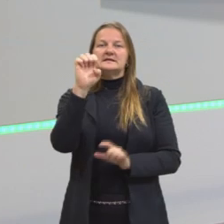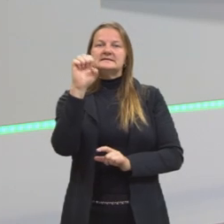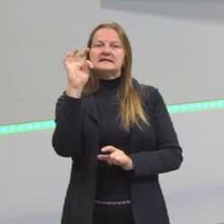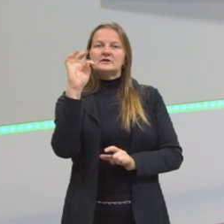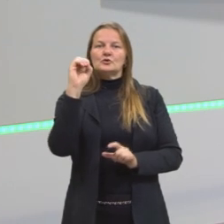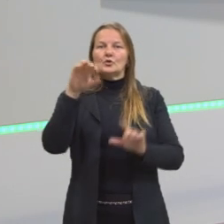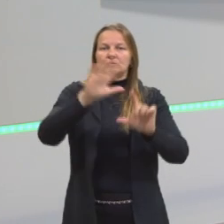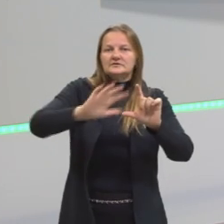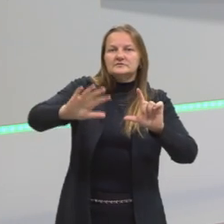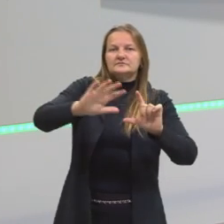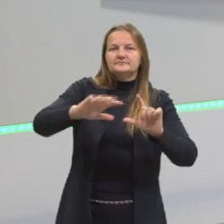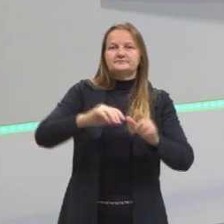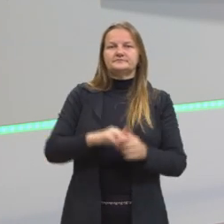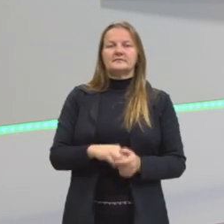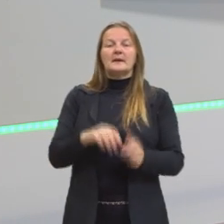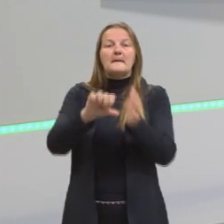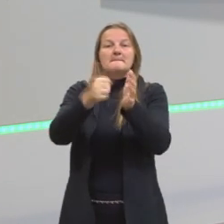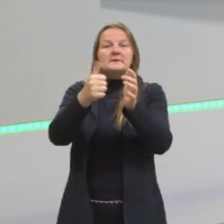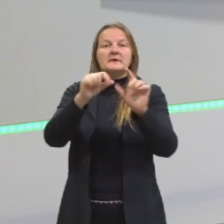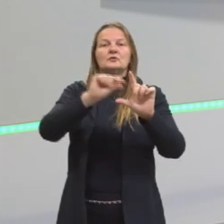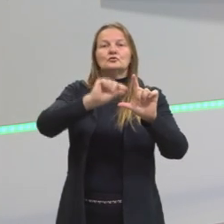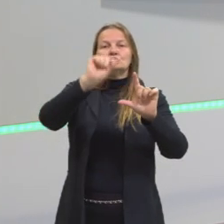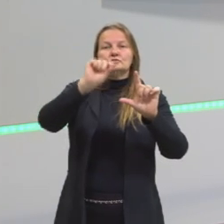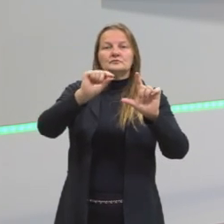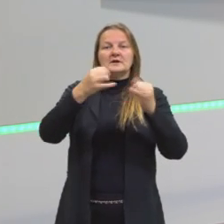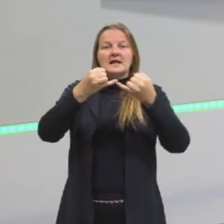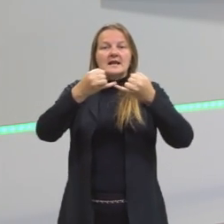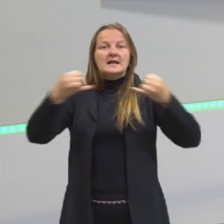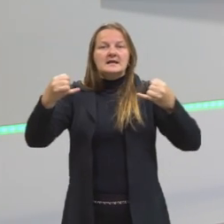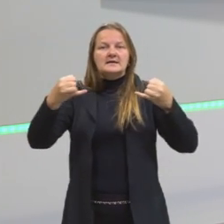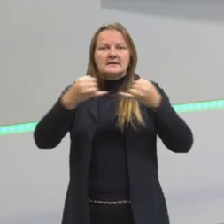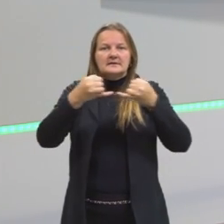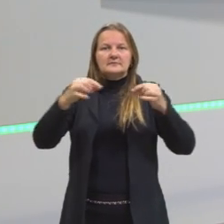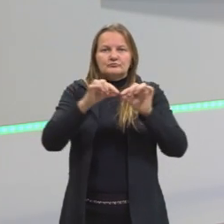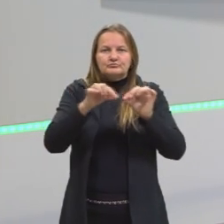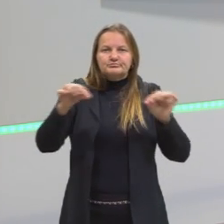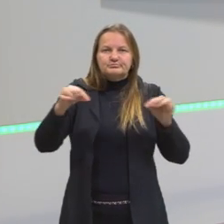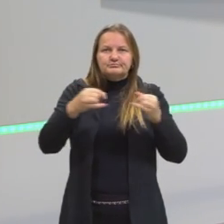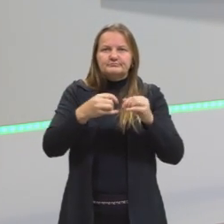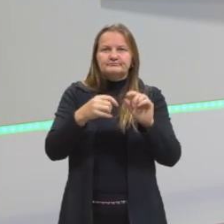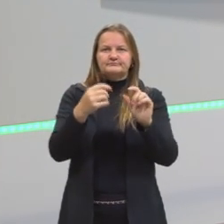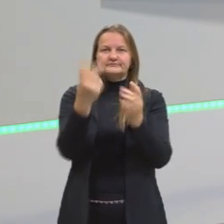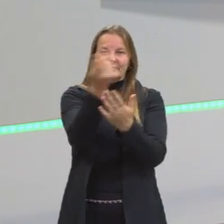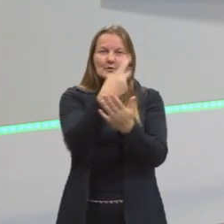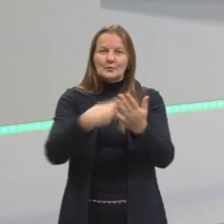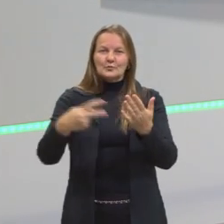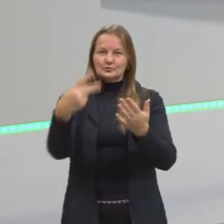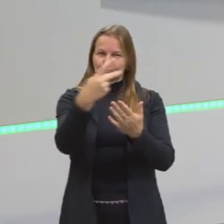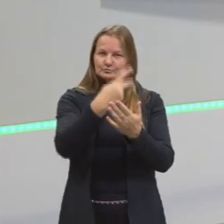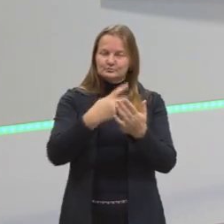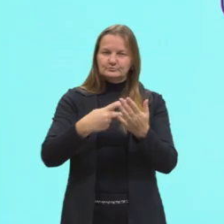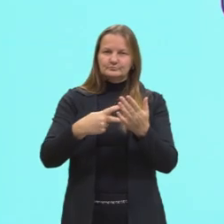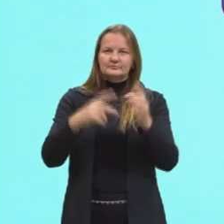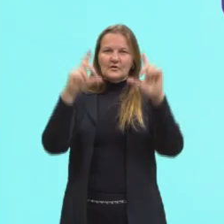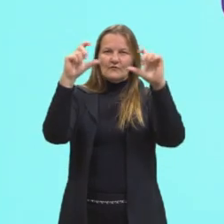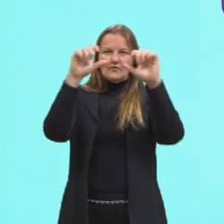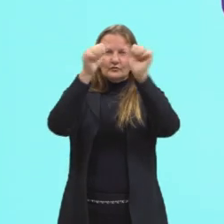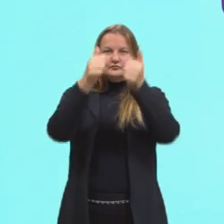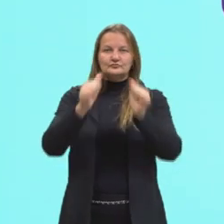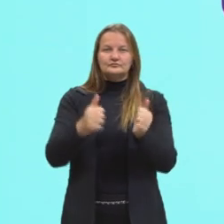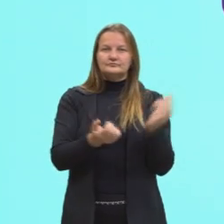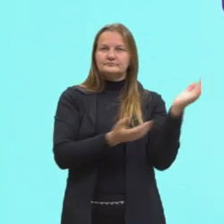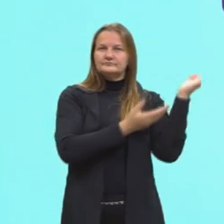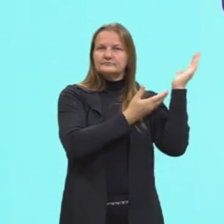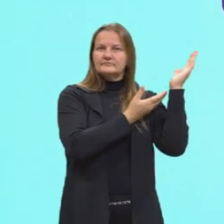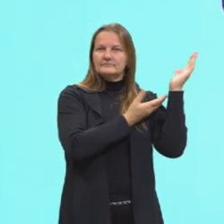Então, vamos iniciar pelo gráfico de linhas, tá? Aqui tem uma imagem, e nessa imagem contém, então, quais são os elementos